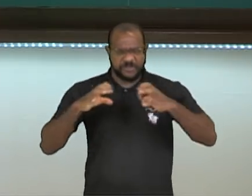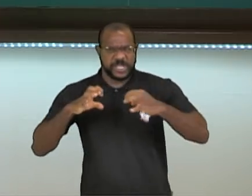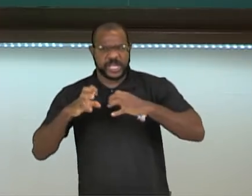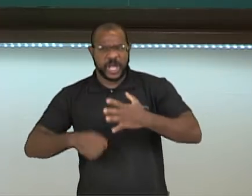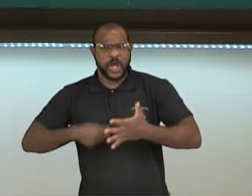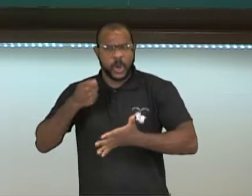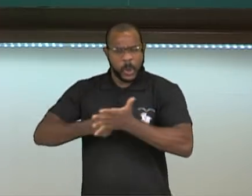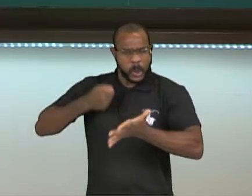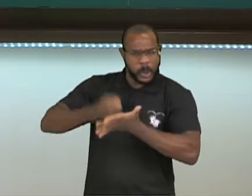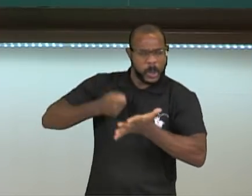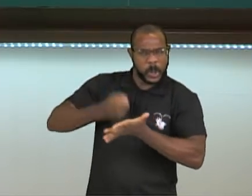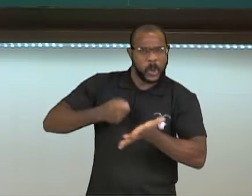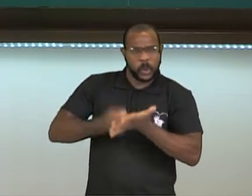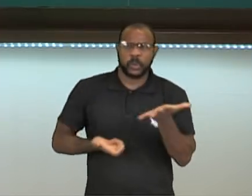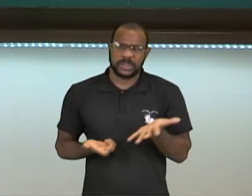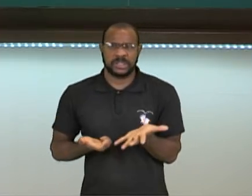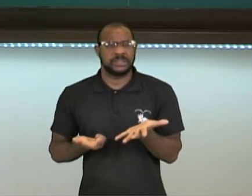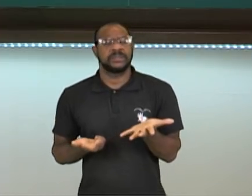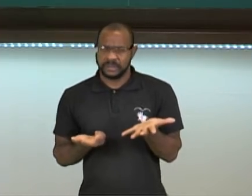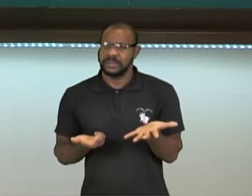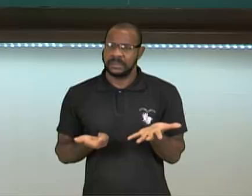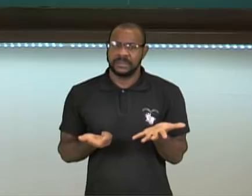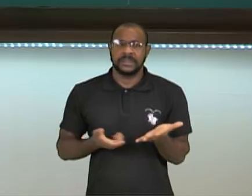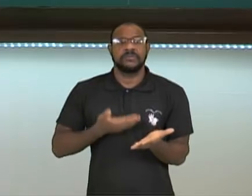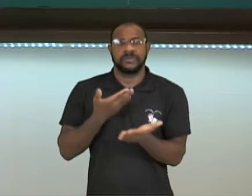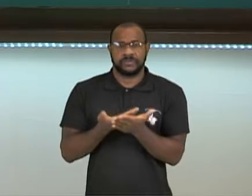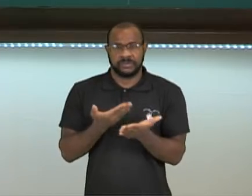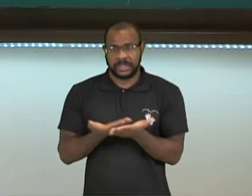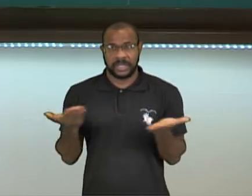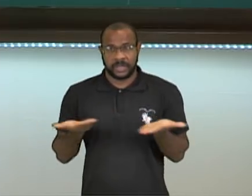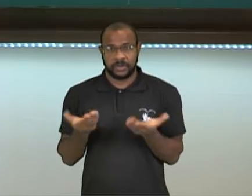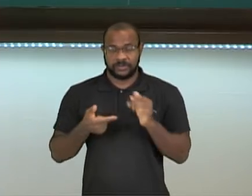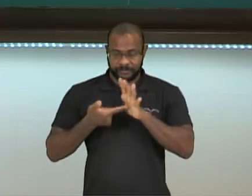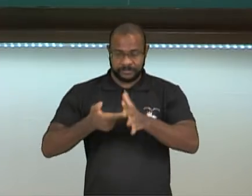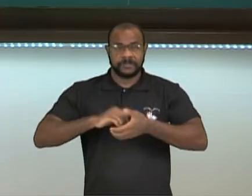luta por território e por outras coisas que a gente vai estudar aqui. Peraí.